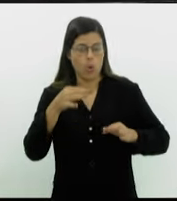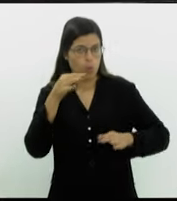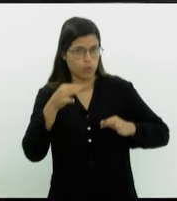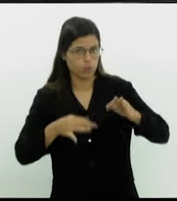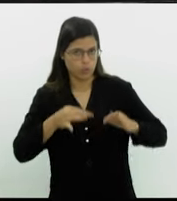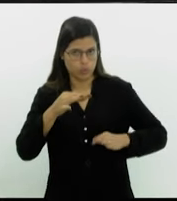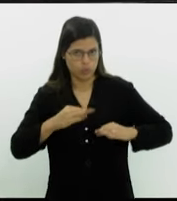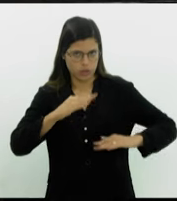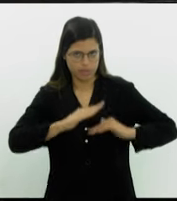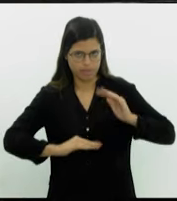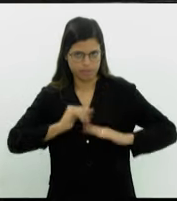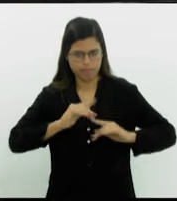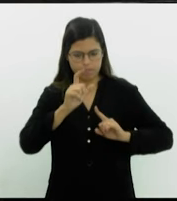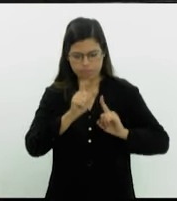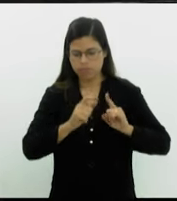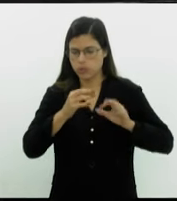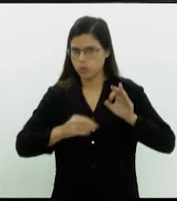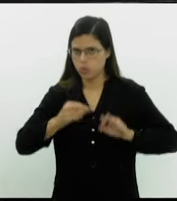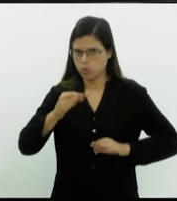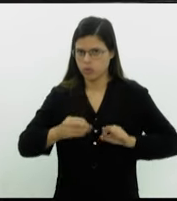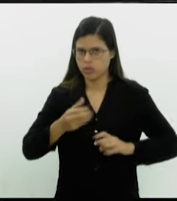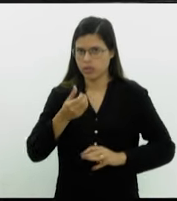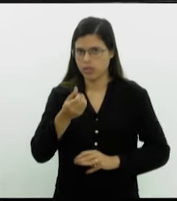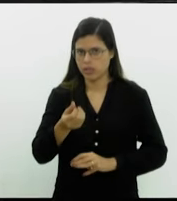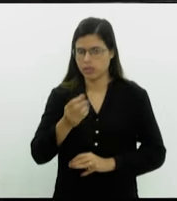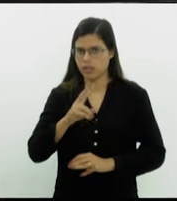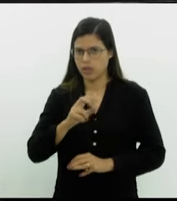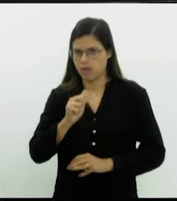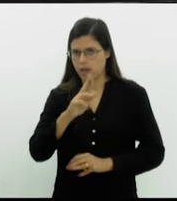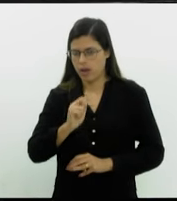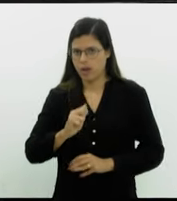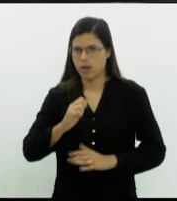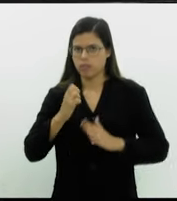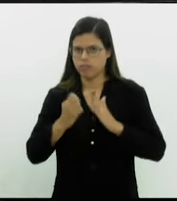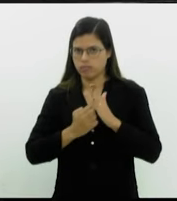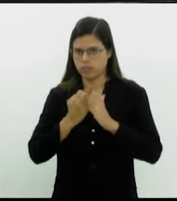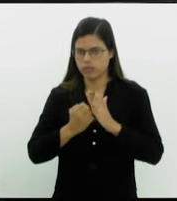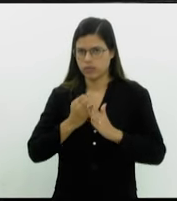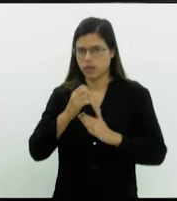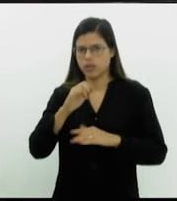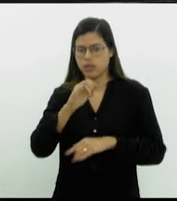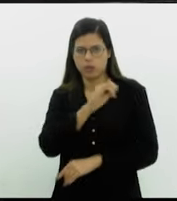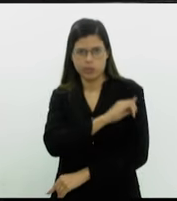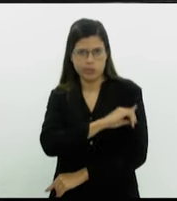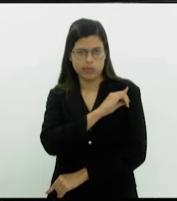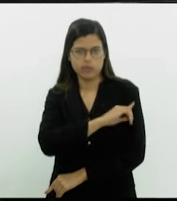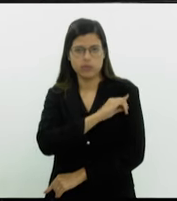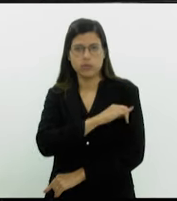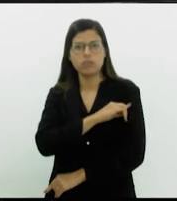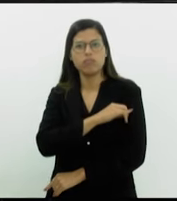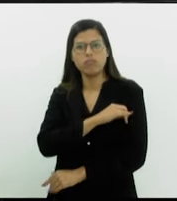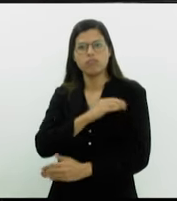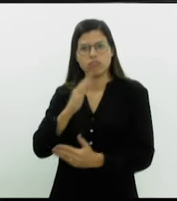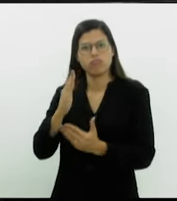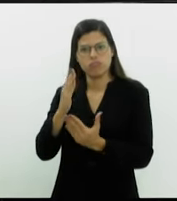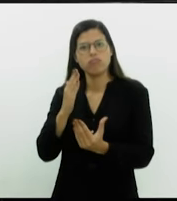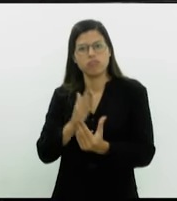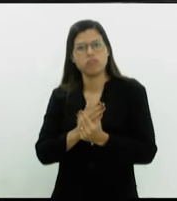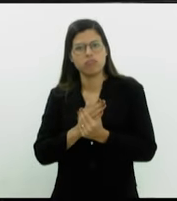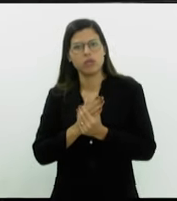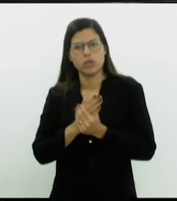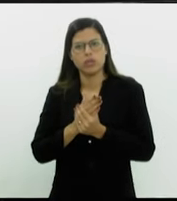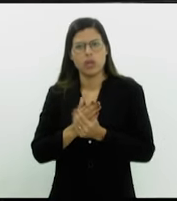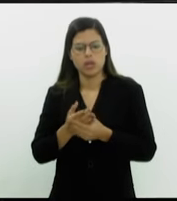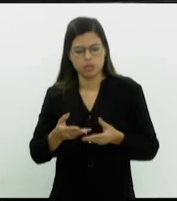Sexta Vara Empresarial do Rio de Janeiro, que recebeu a ação, ele